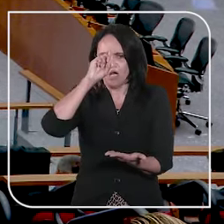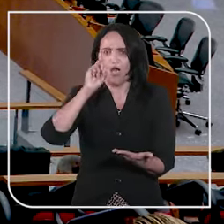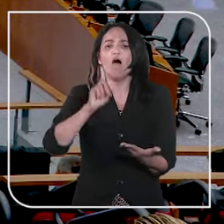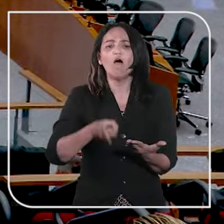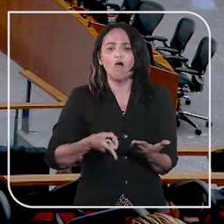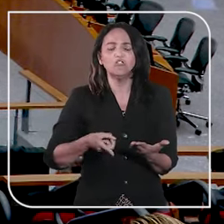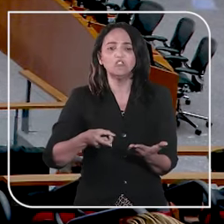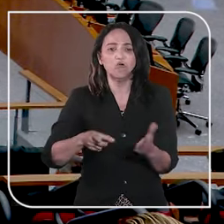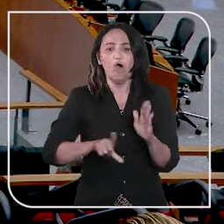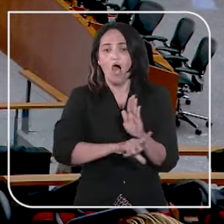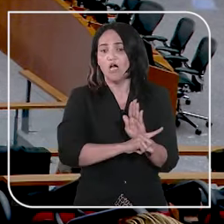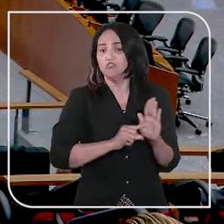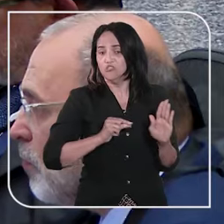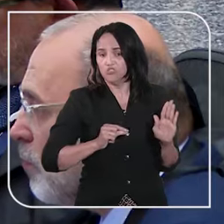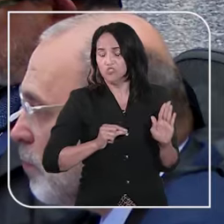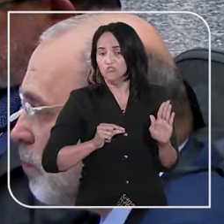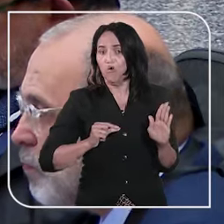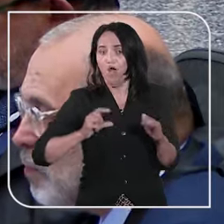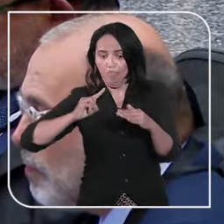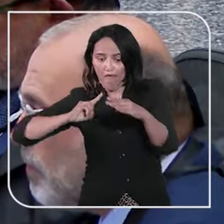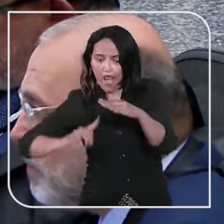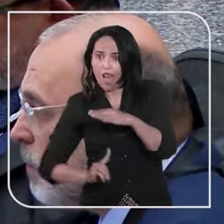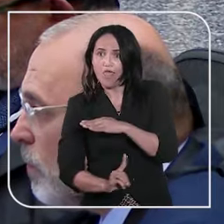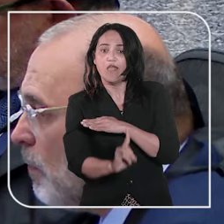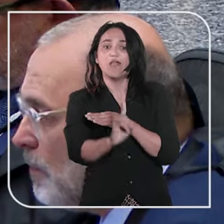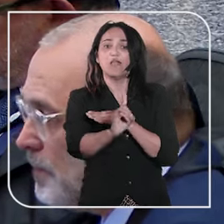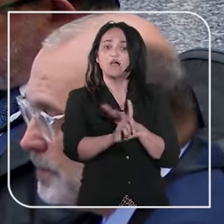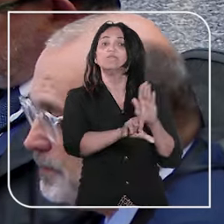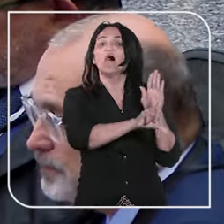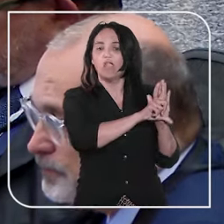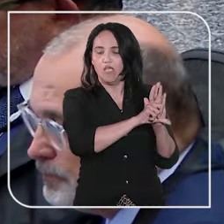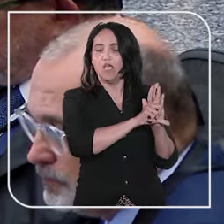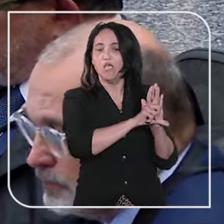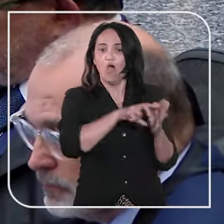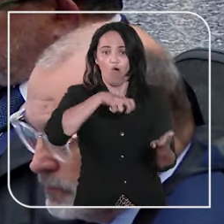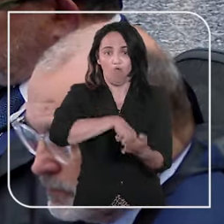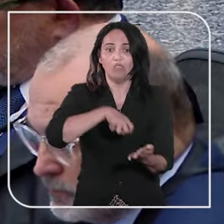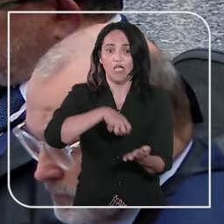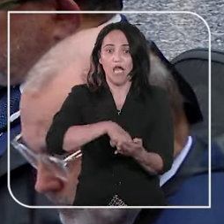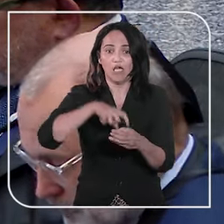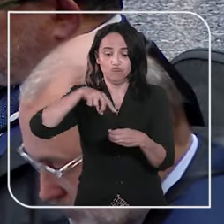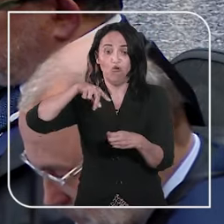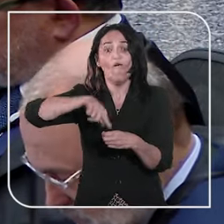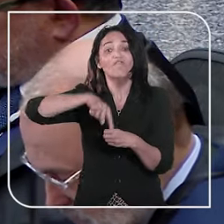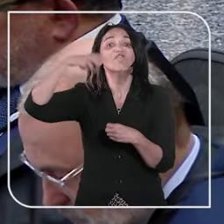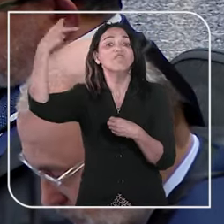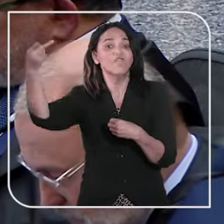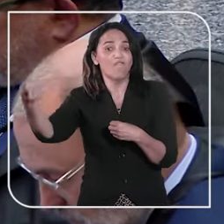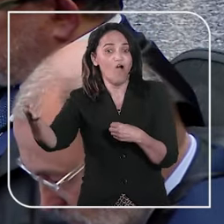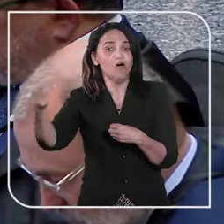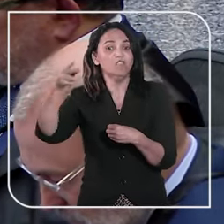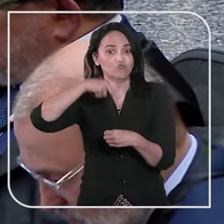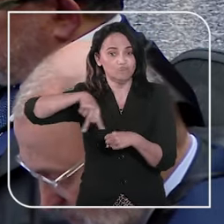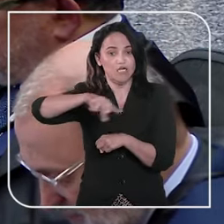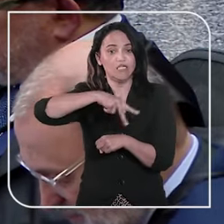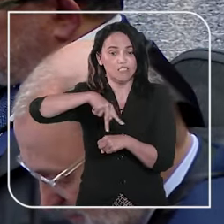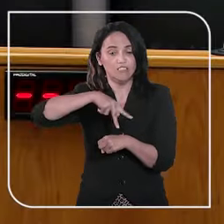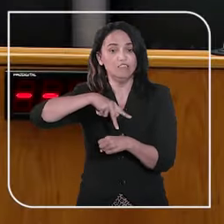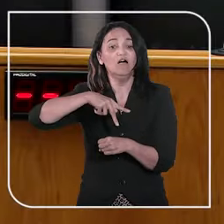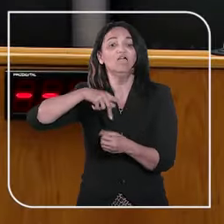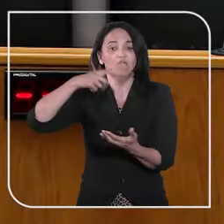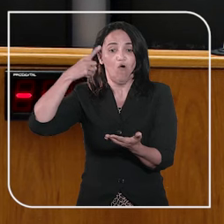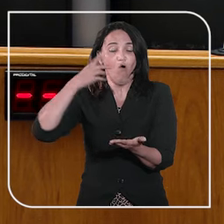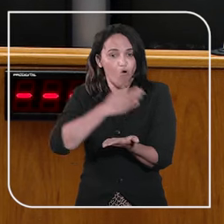que o artigo 100 da Lei de Migração possibilitou que o brasileiro nato, condenado no exterior, cumpra a pena em território nacional.